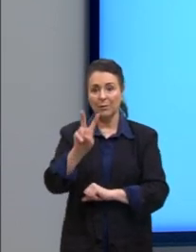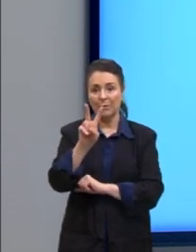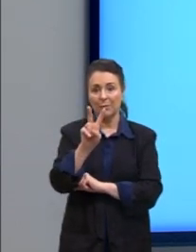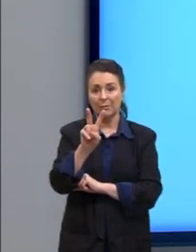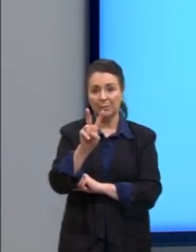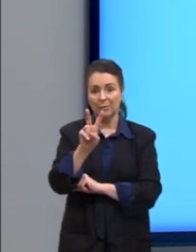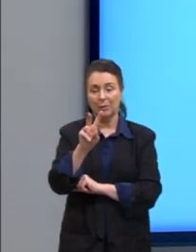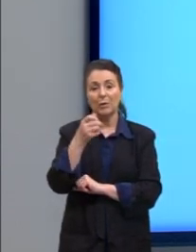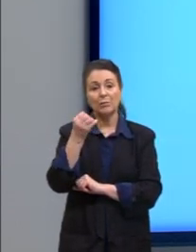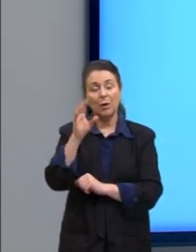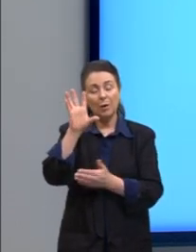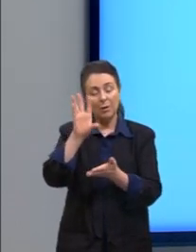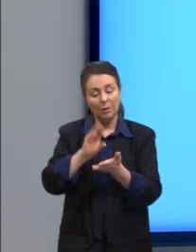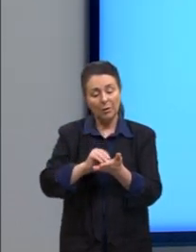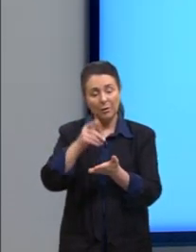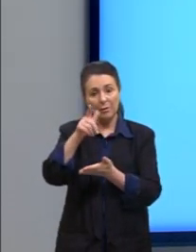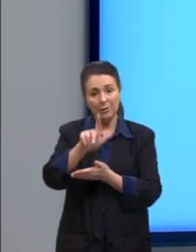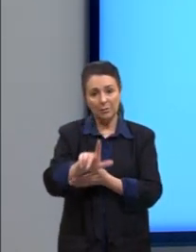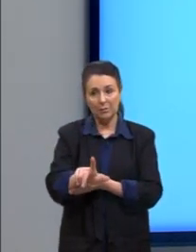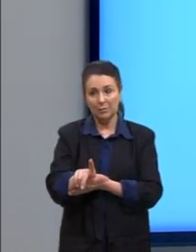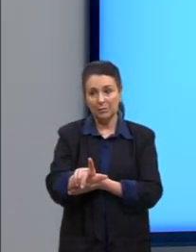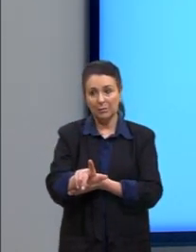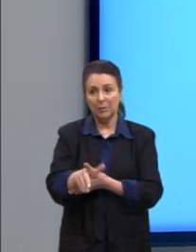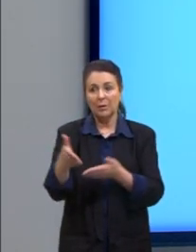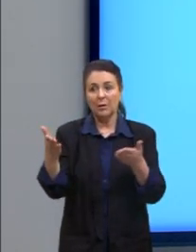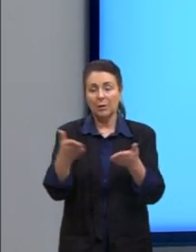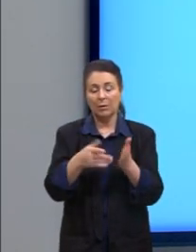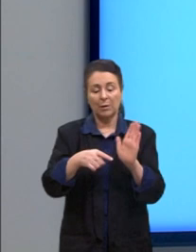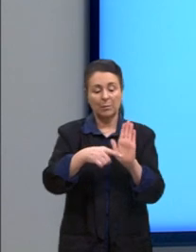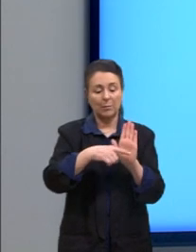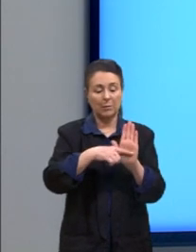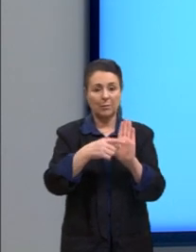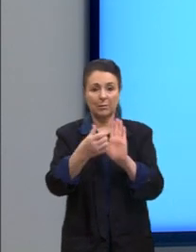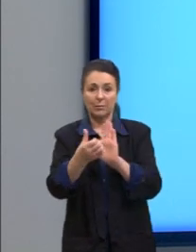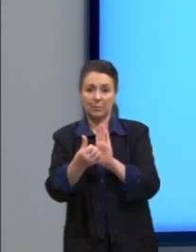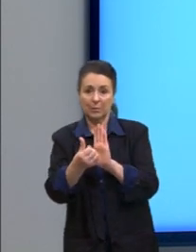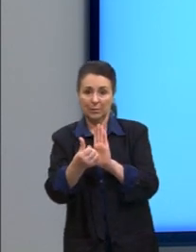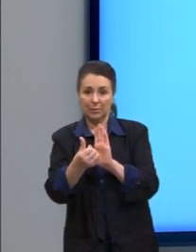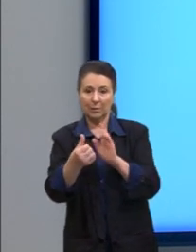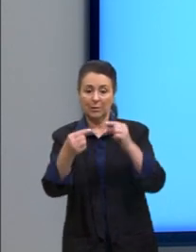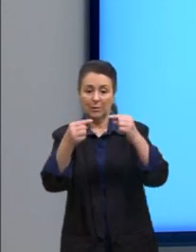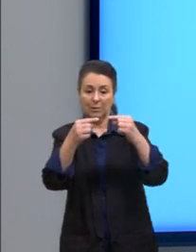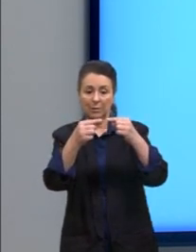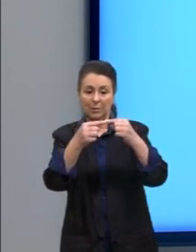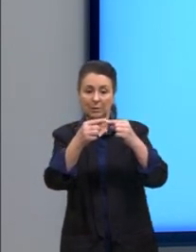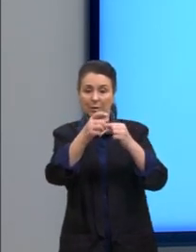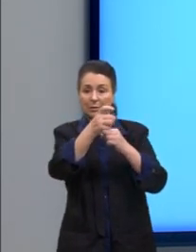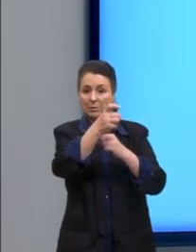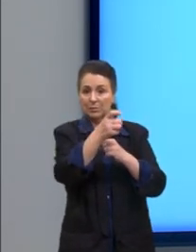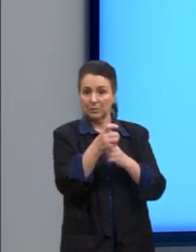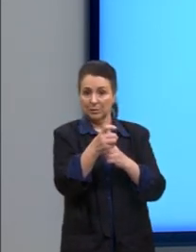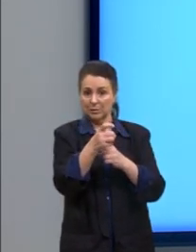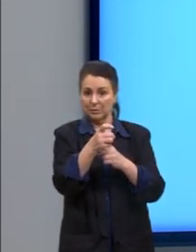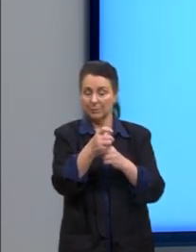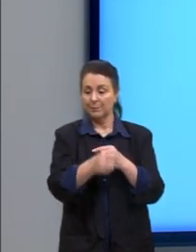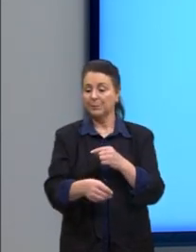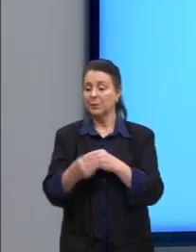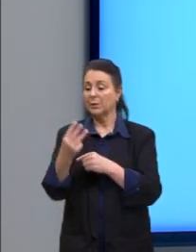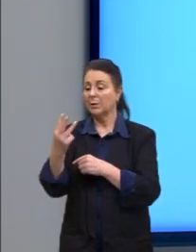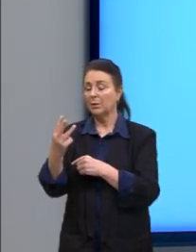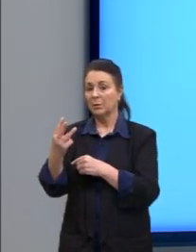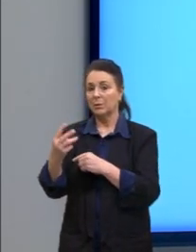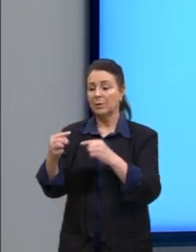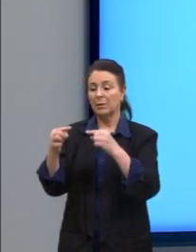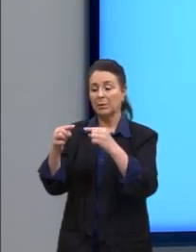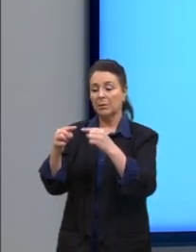reescrevi. E aí sim, o menos 6 vai ser a coordenada de x e o 3 vai ser a